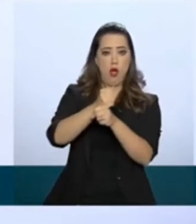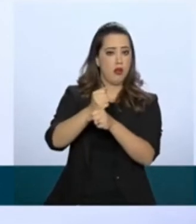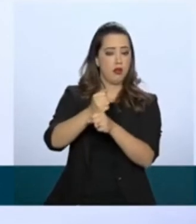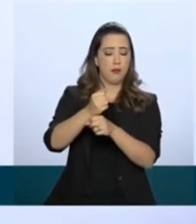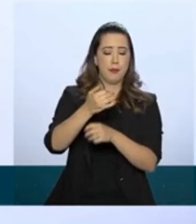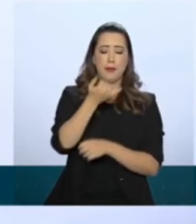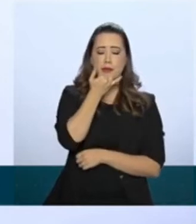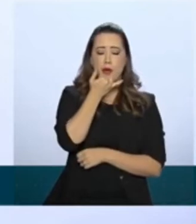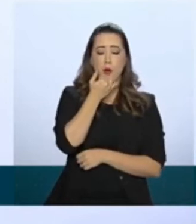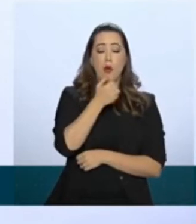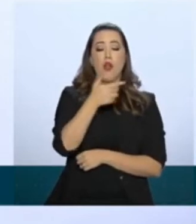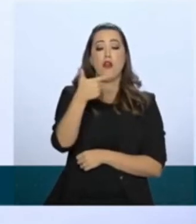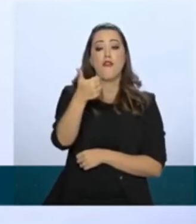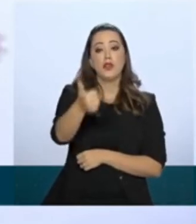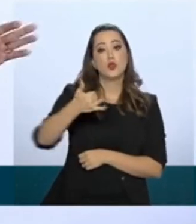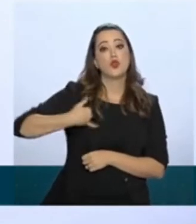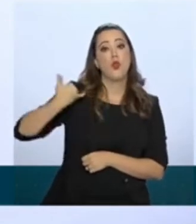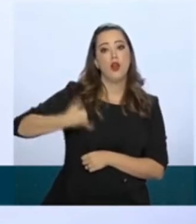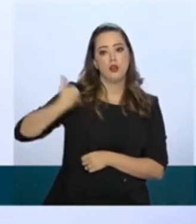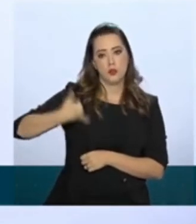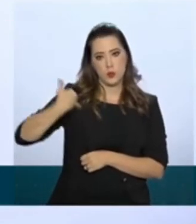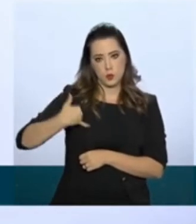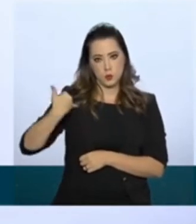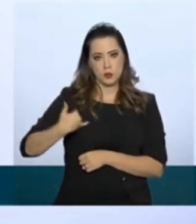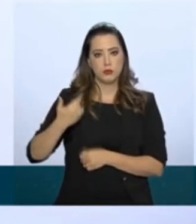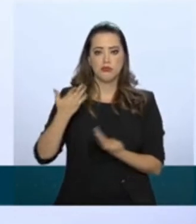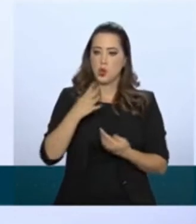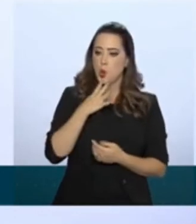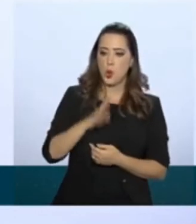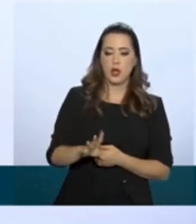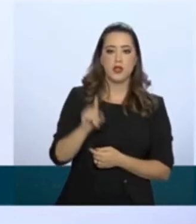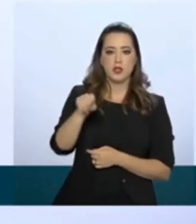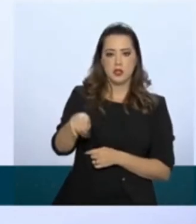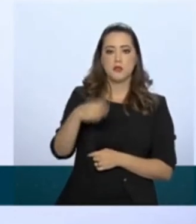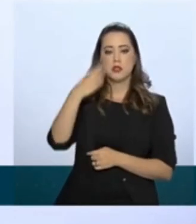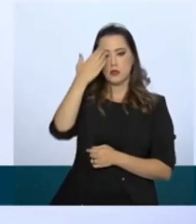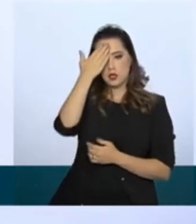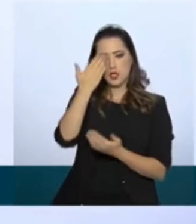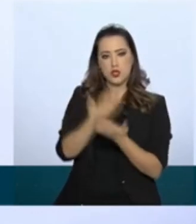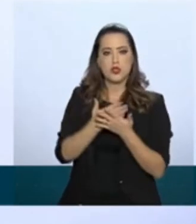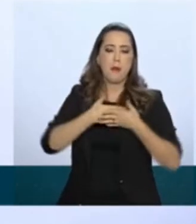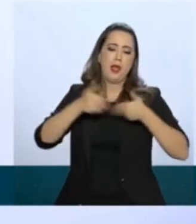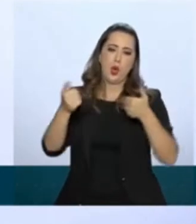seria muitíssimo melhor que muitos que foram da defesa com 60 anos de idade.